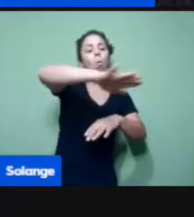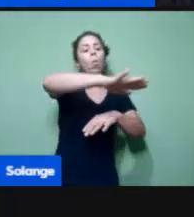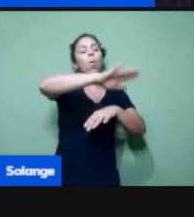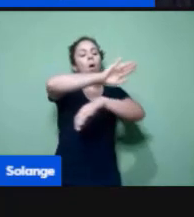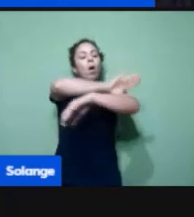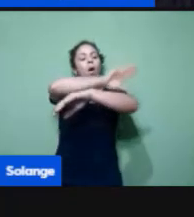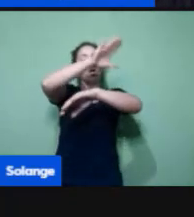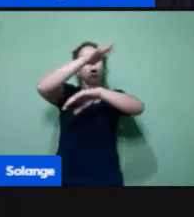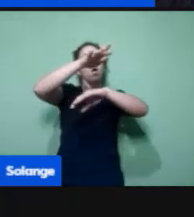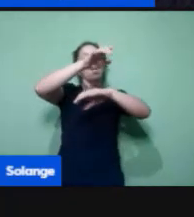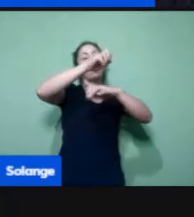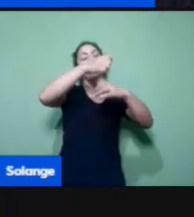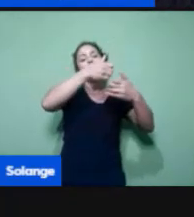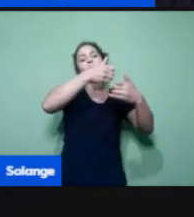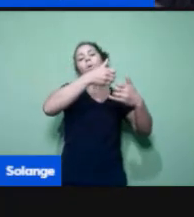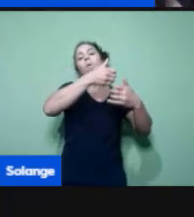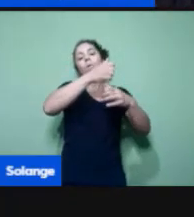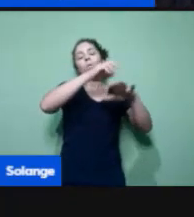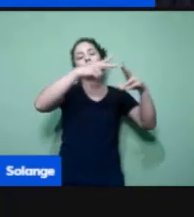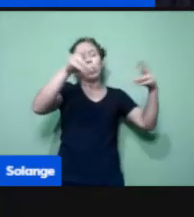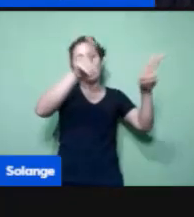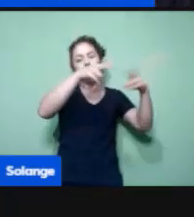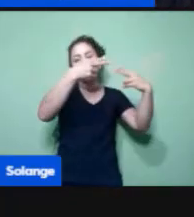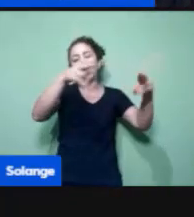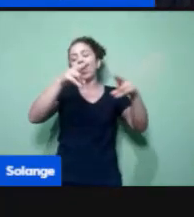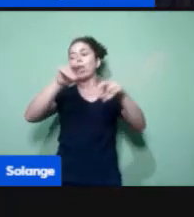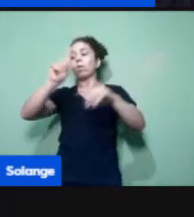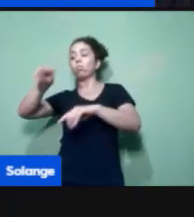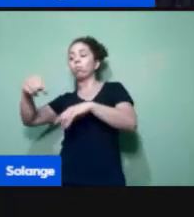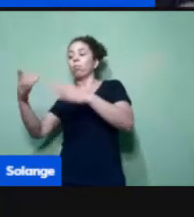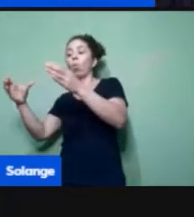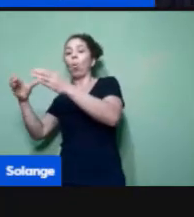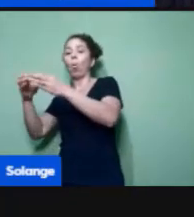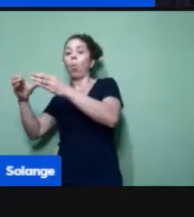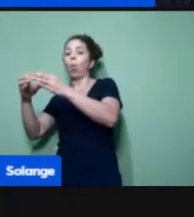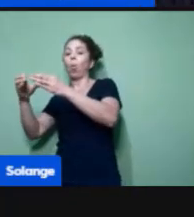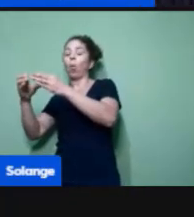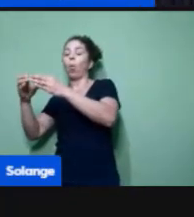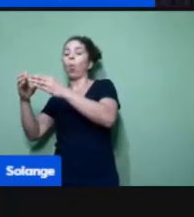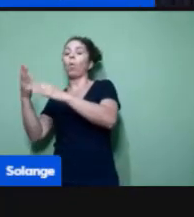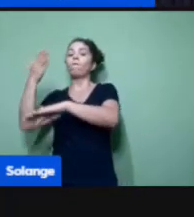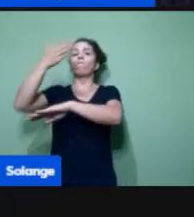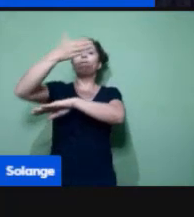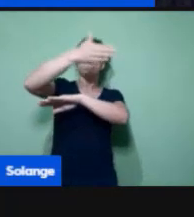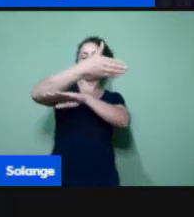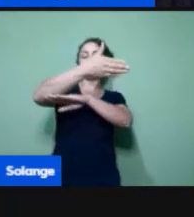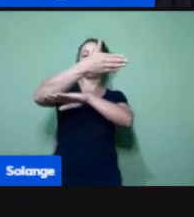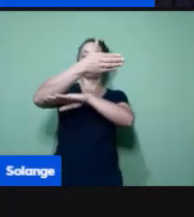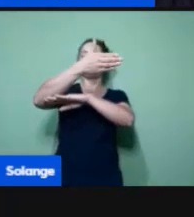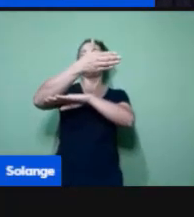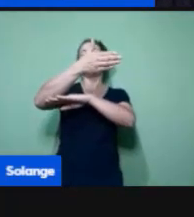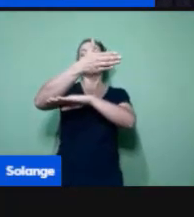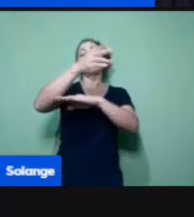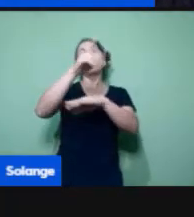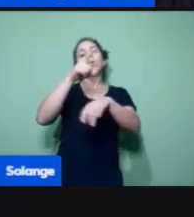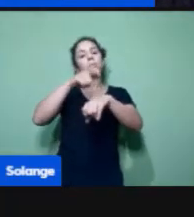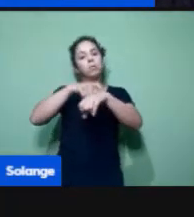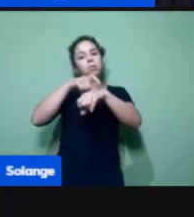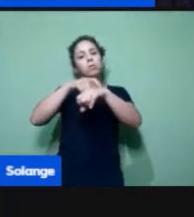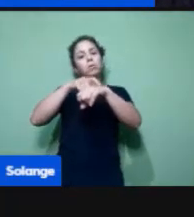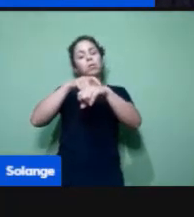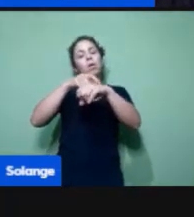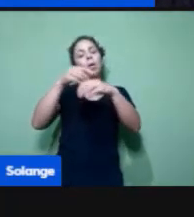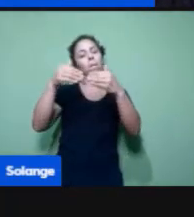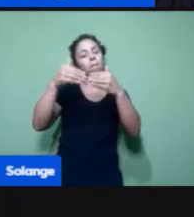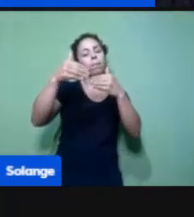já ter passado um tempo. Então, tudo isso a gente está pensando também. e vai demorar um pouquinho mais esse momento de higienização